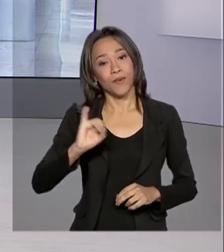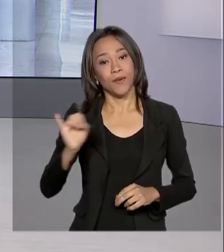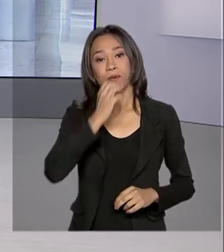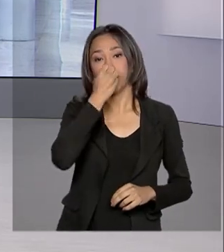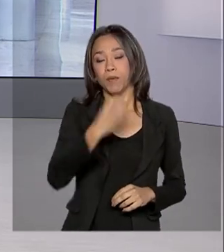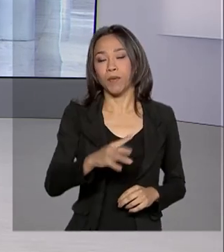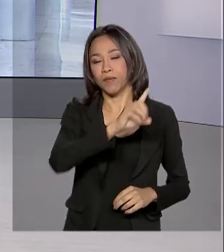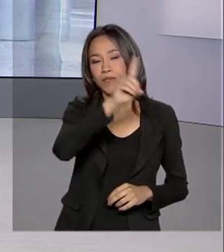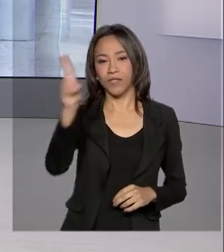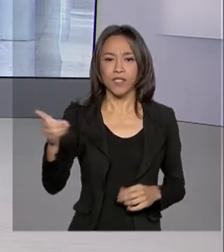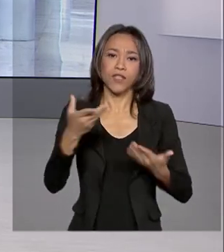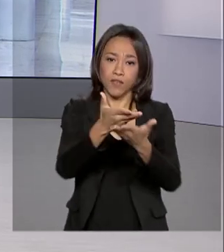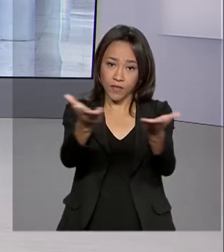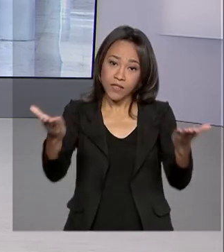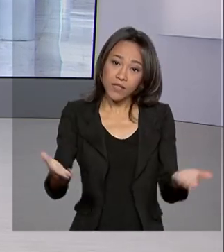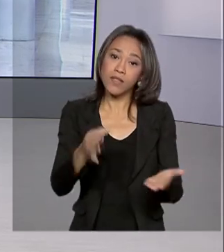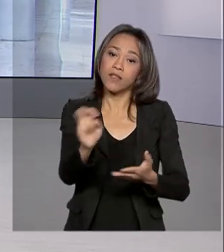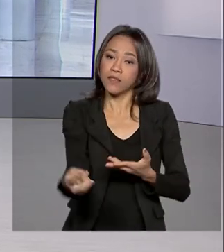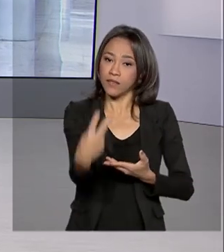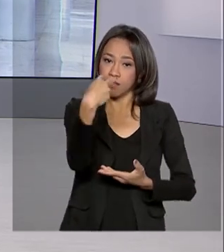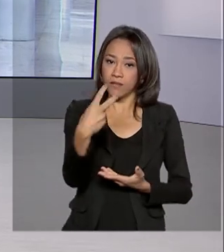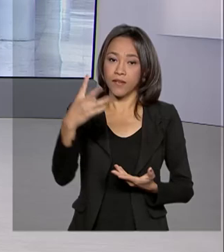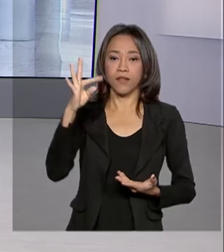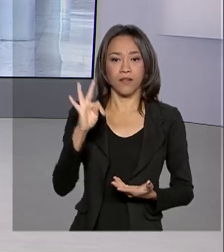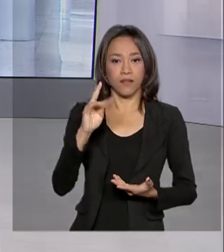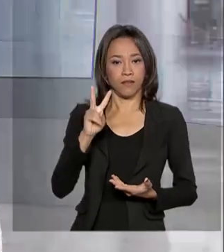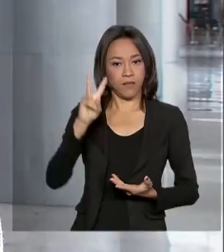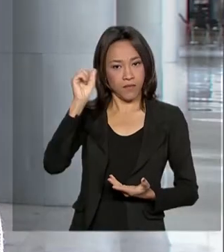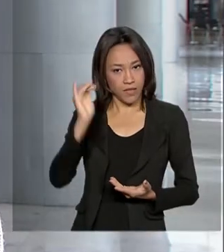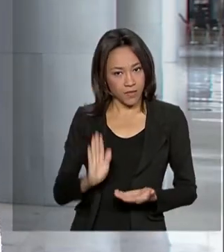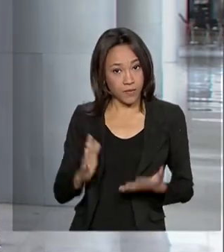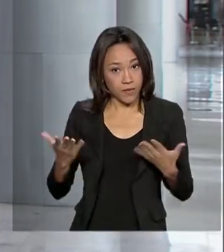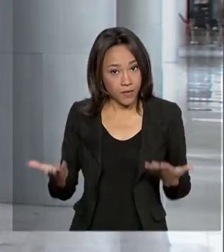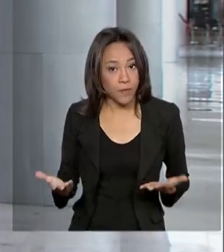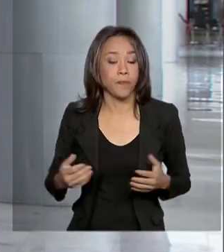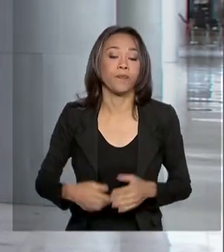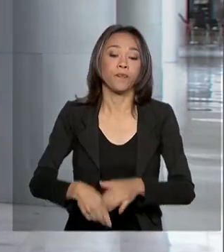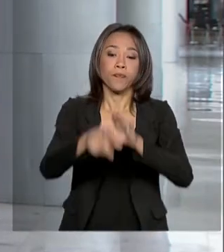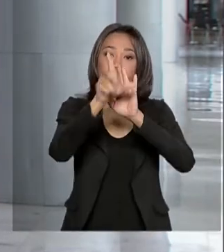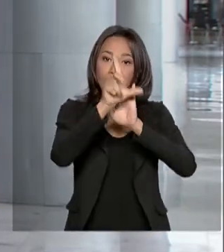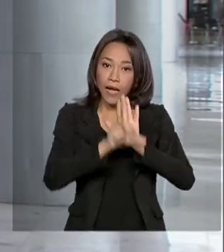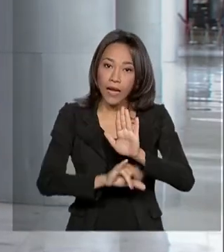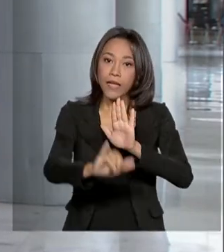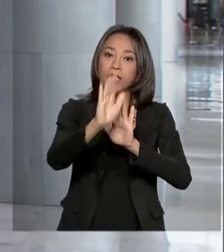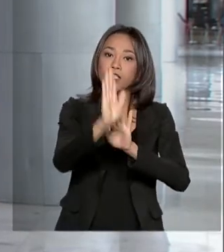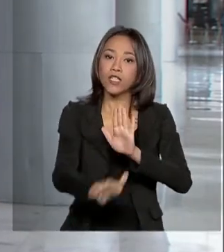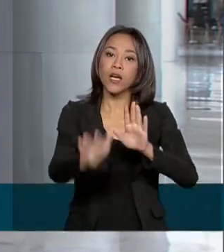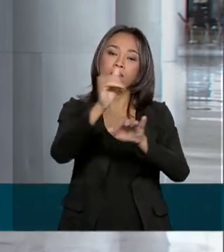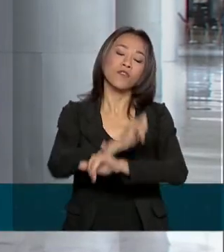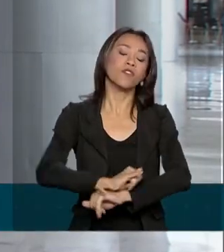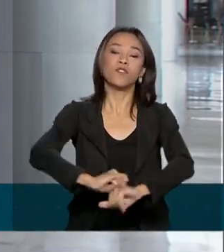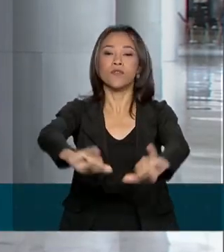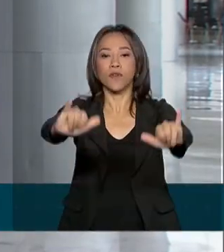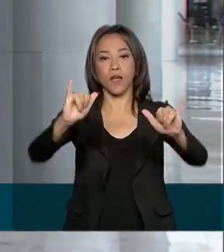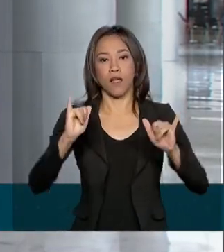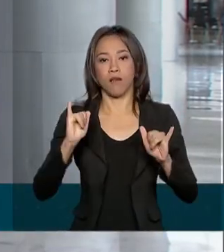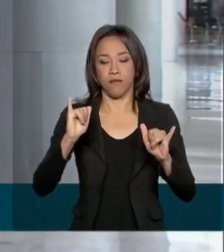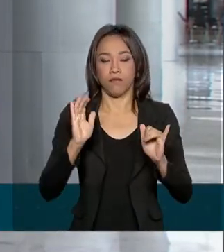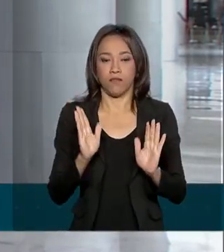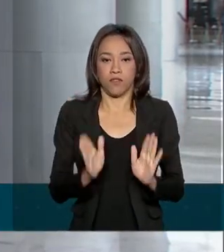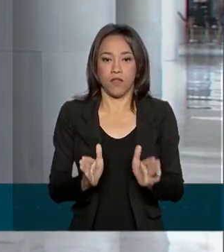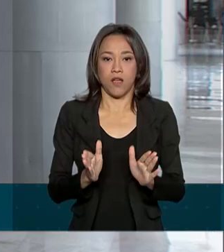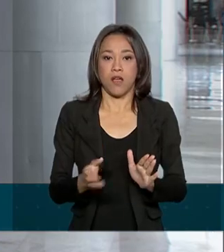você. Bom dia para você que acompanha a TV Brasil. É isso mesmo, a lei foi publicada no Diário Oficial da União